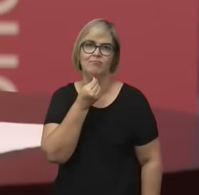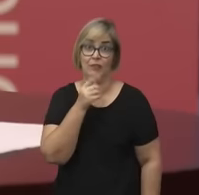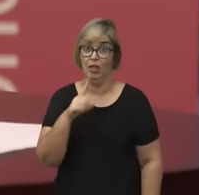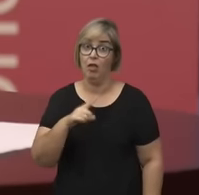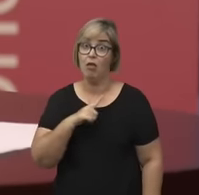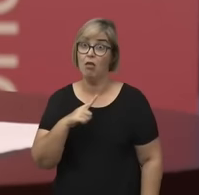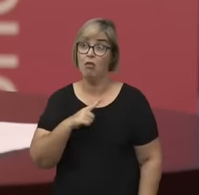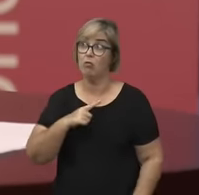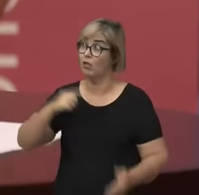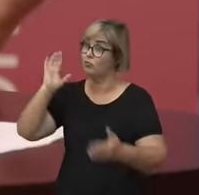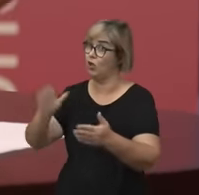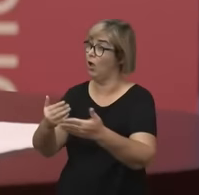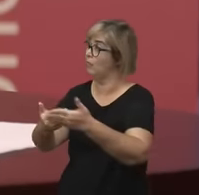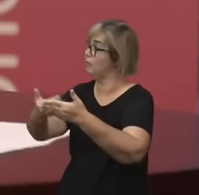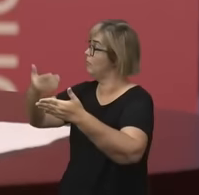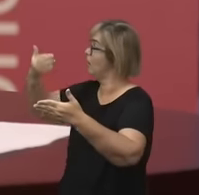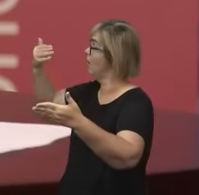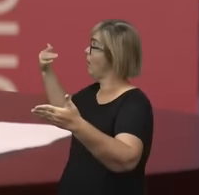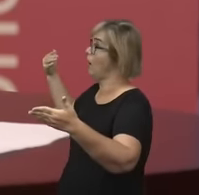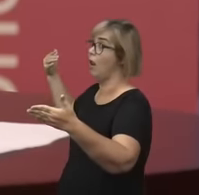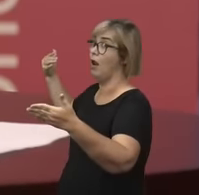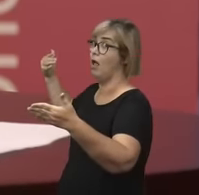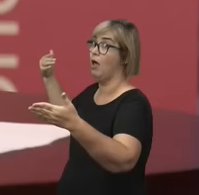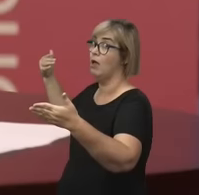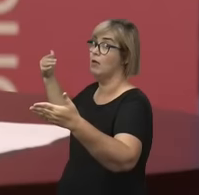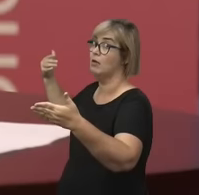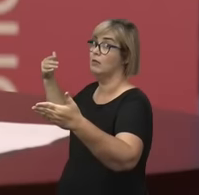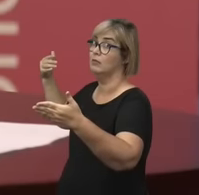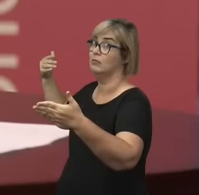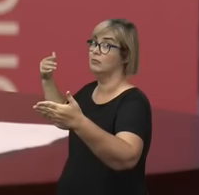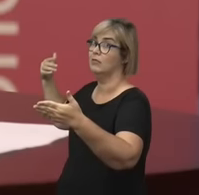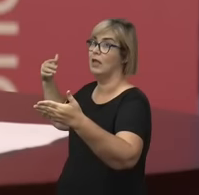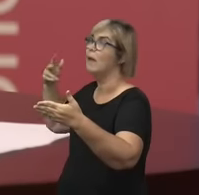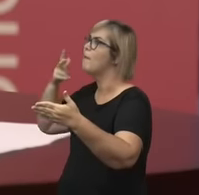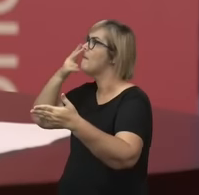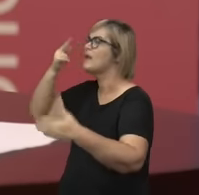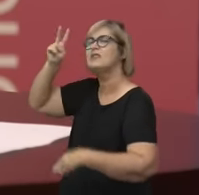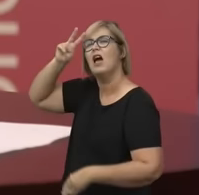estão ligados a essa narrativa tradicional da história da filosofia.